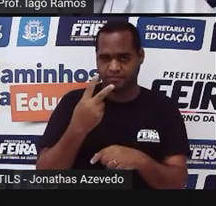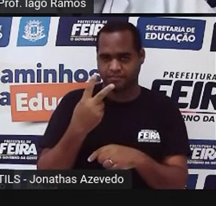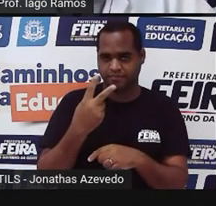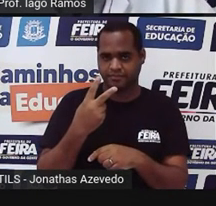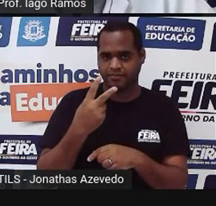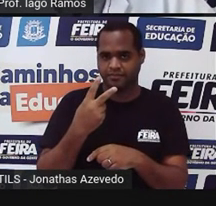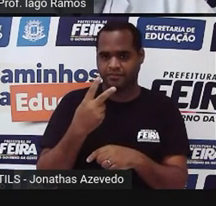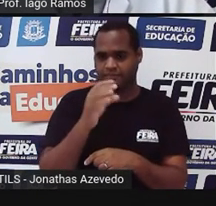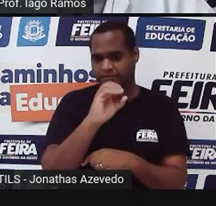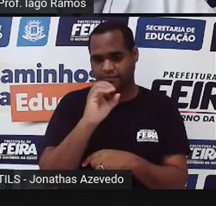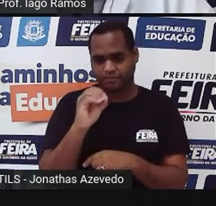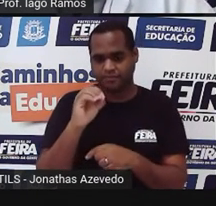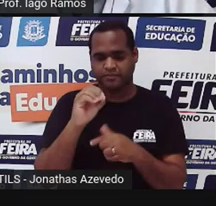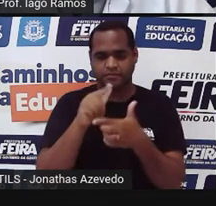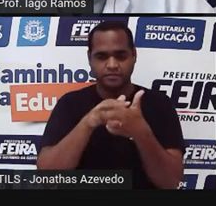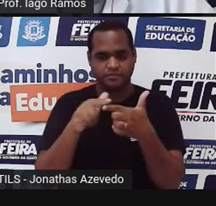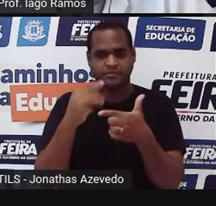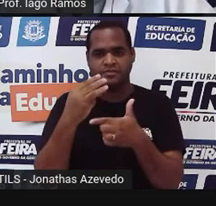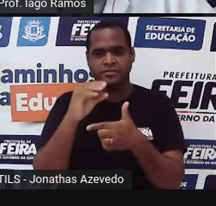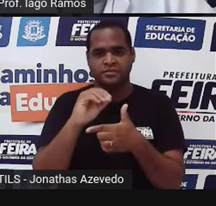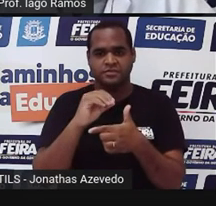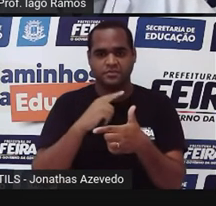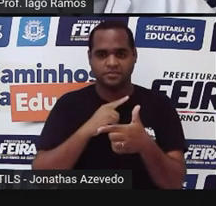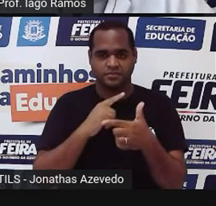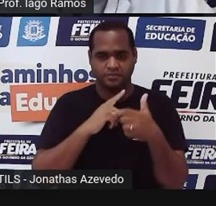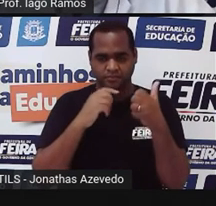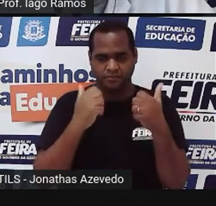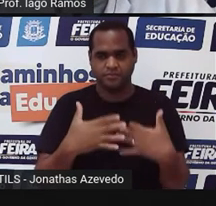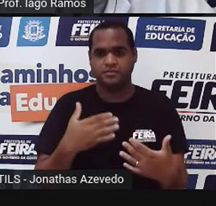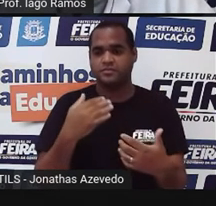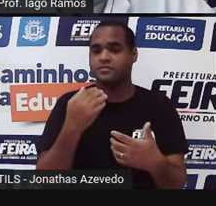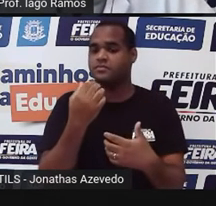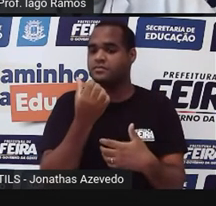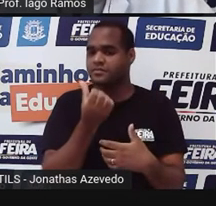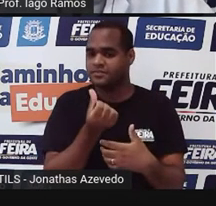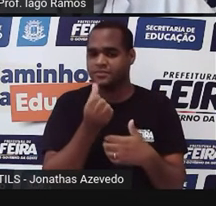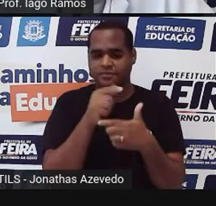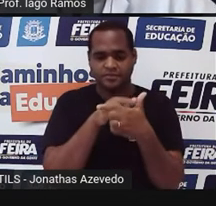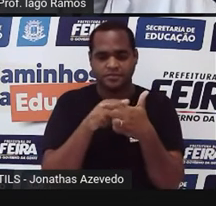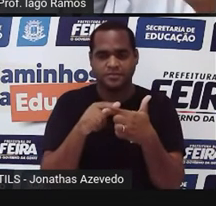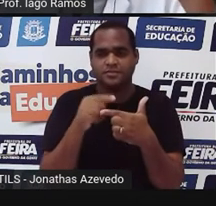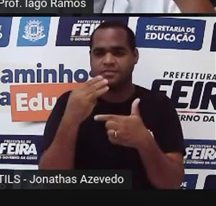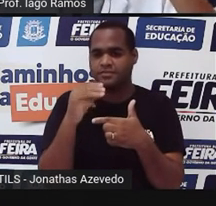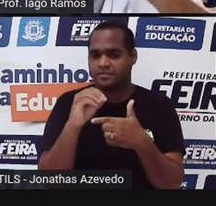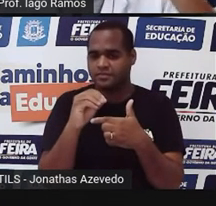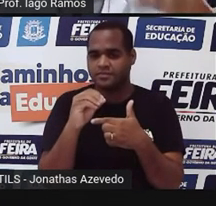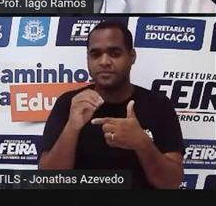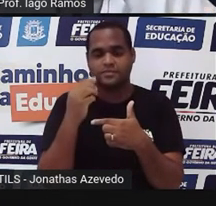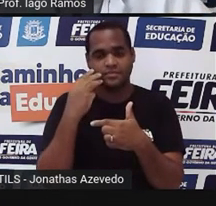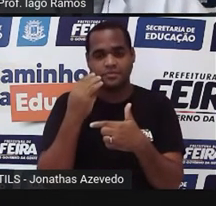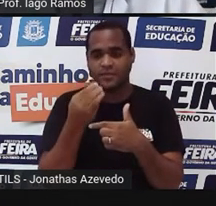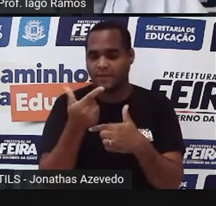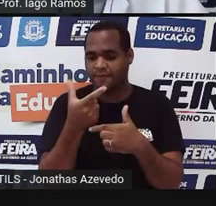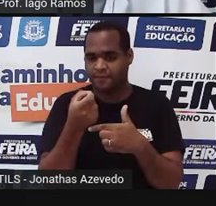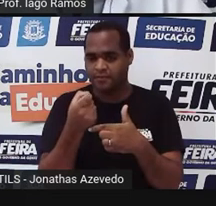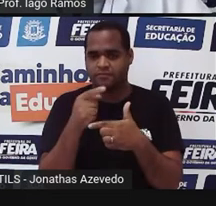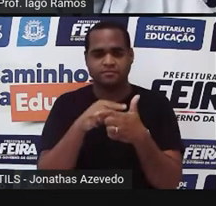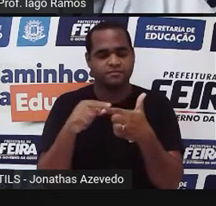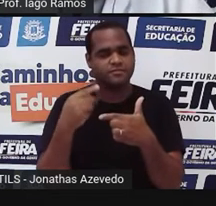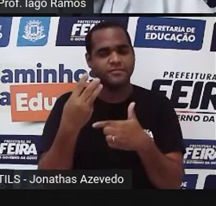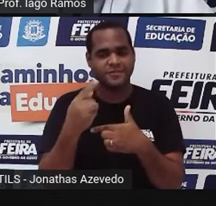30 vai dar 6. 6 vezes 30 vai dar 180. Como é que eu faço isso? Eu penso 20 dividido por 3.